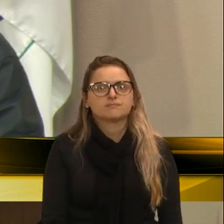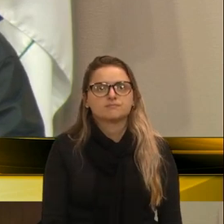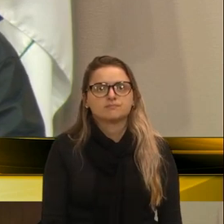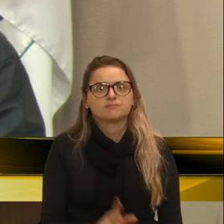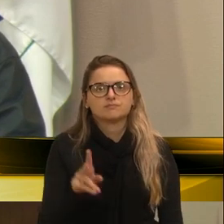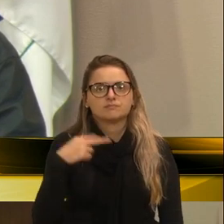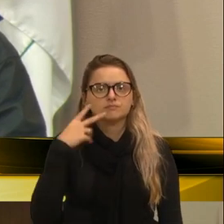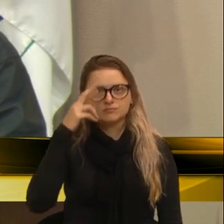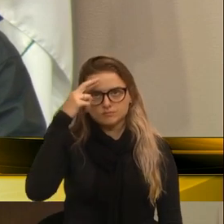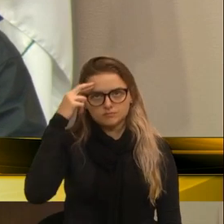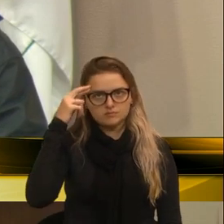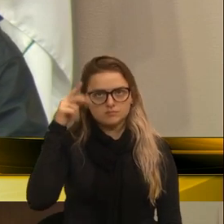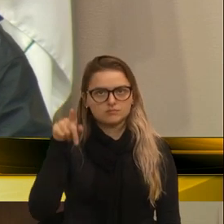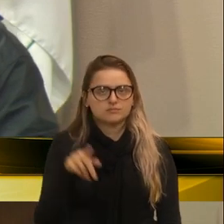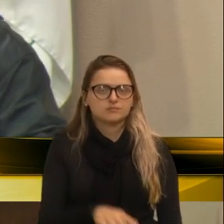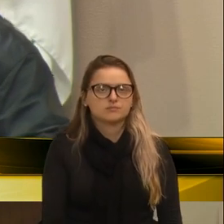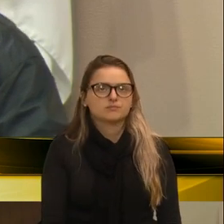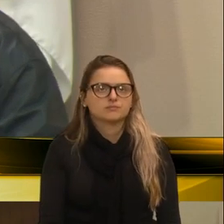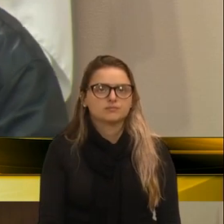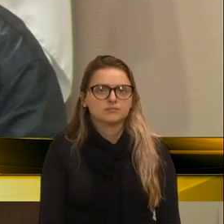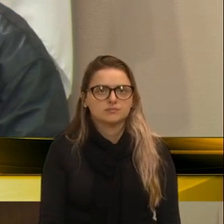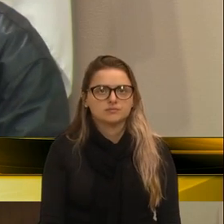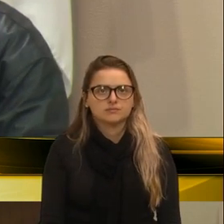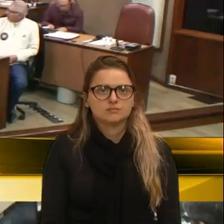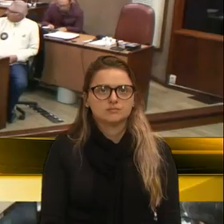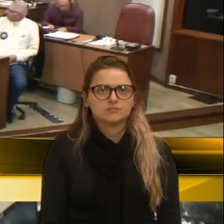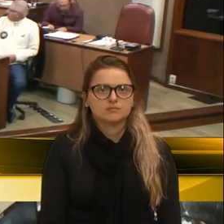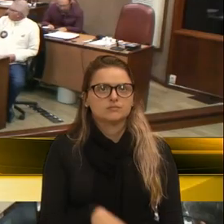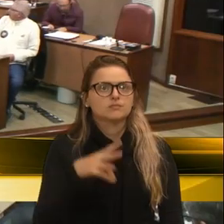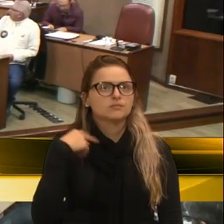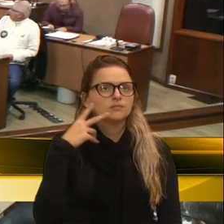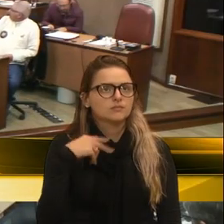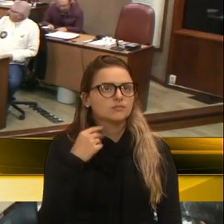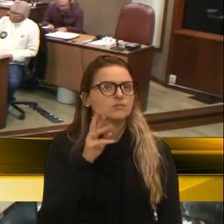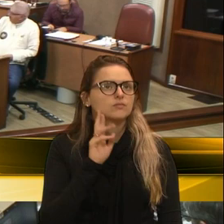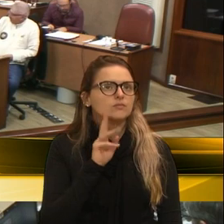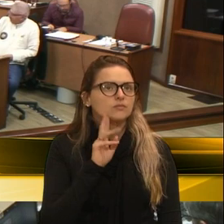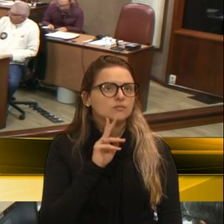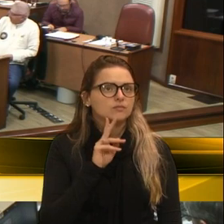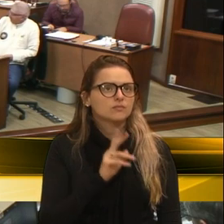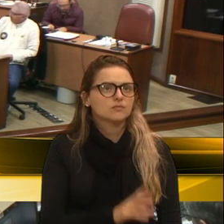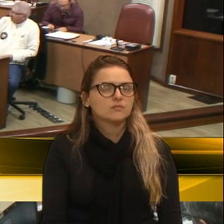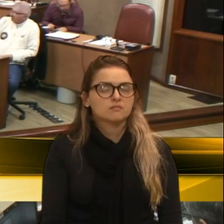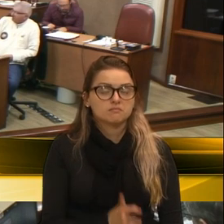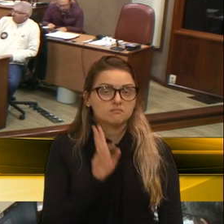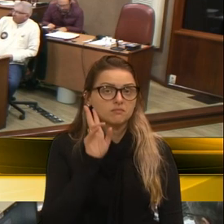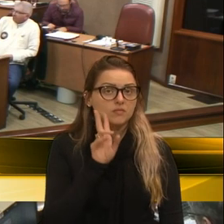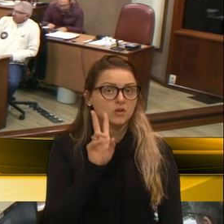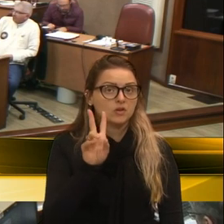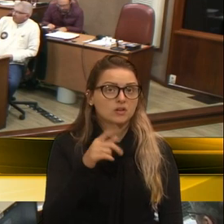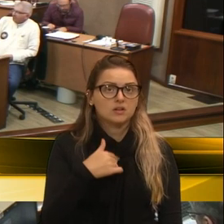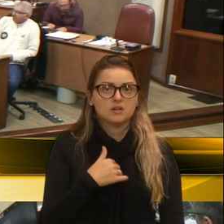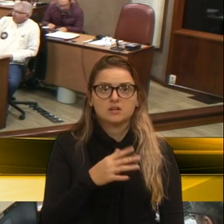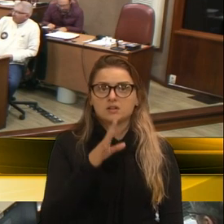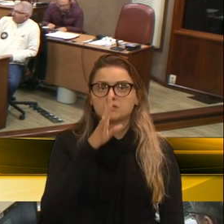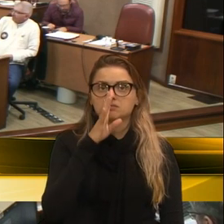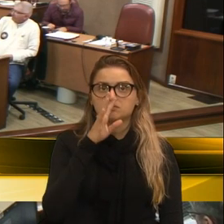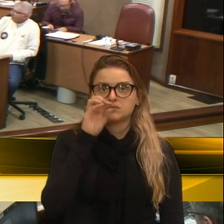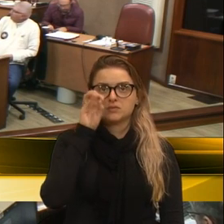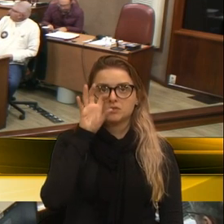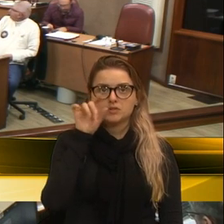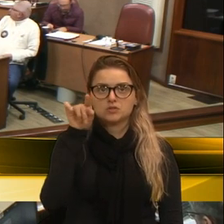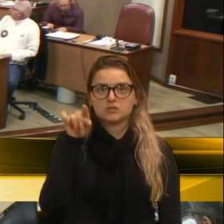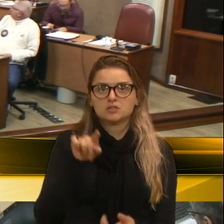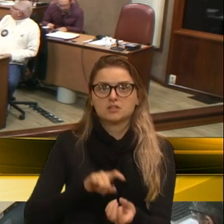Vereador Rafael, senhor tinha pedido uma parte de imediato. Vereador Renato Oliveira. Olha, hoje me surpreendeu o vereador Fiusa, está muito